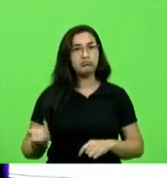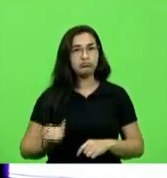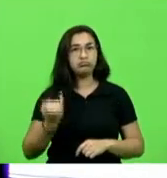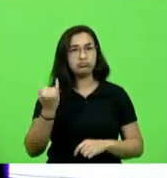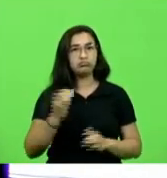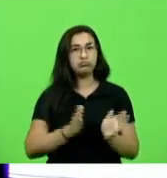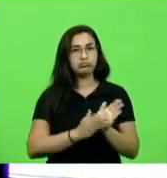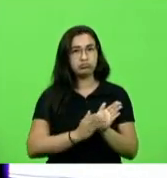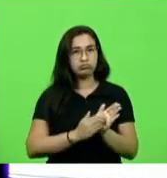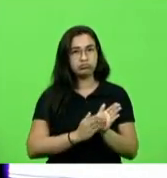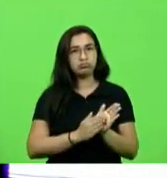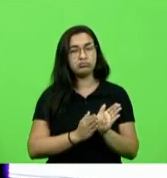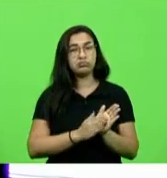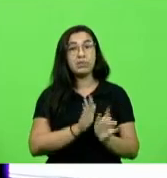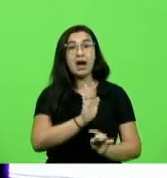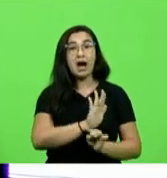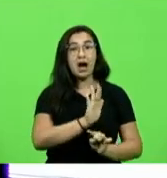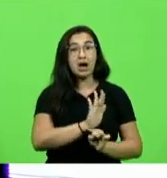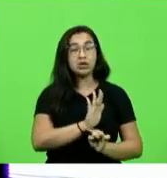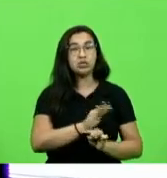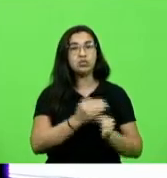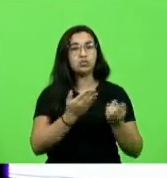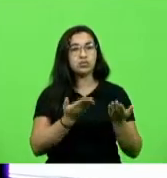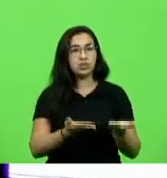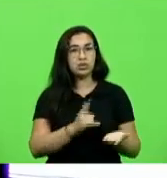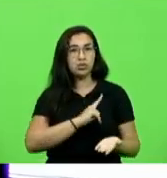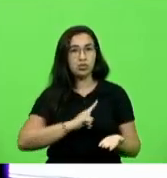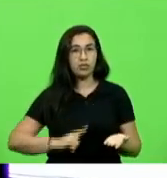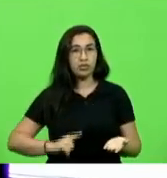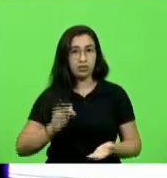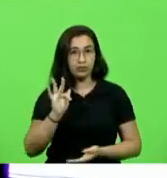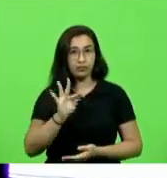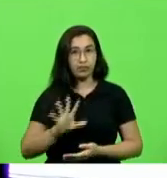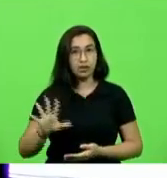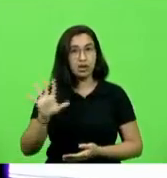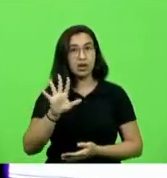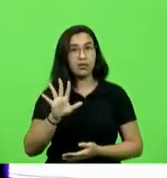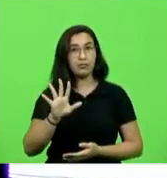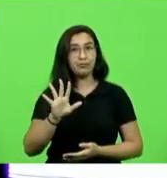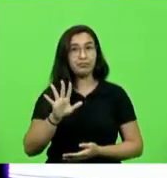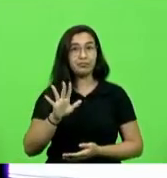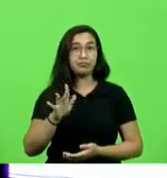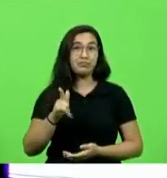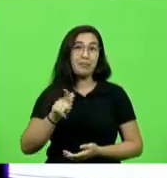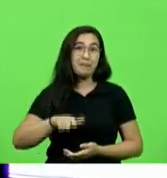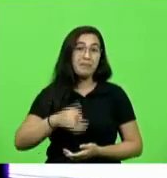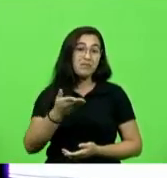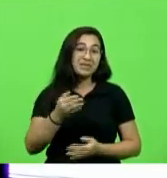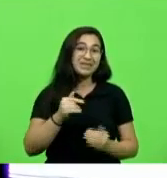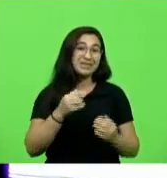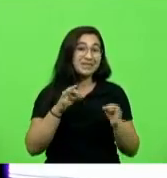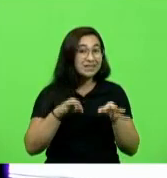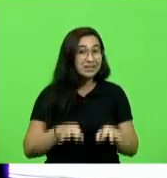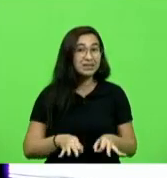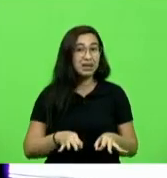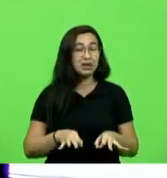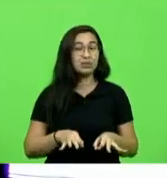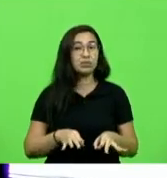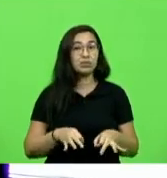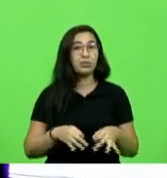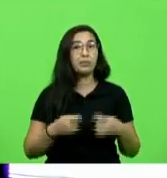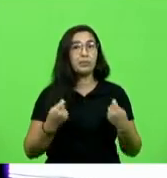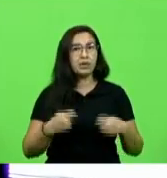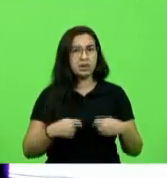a ajuda oferecida ao governo federal mas concordo com vossa excelência deputado desde que tenha-se